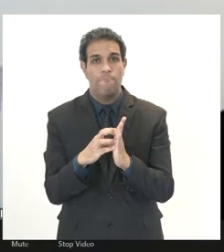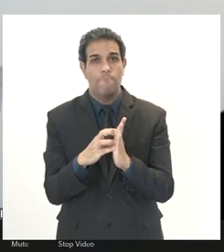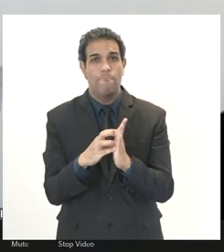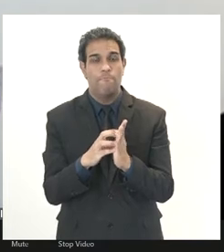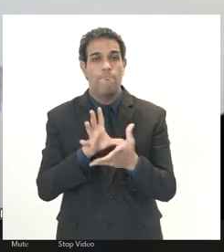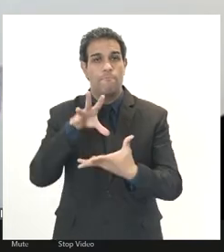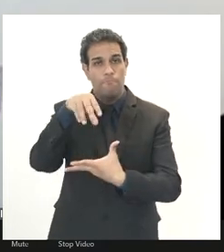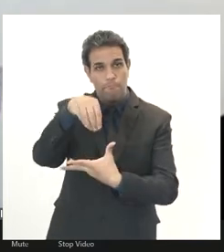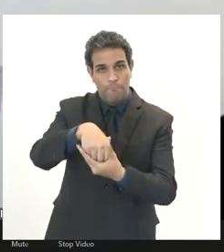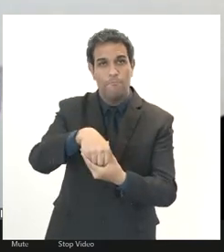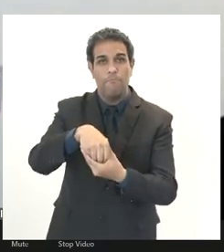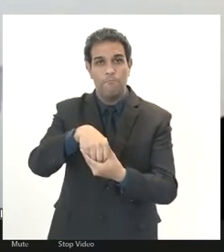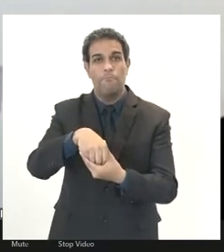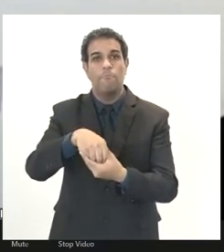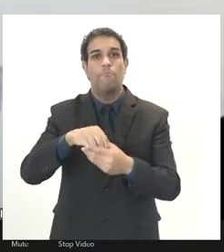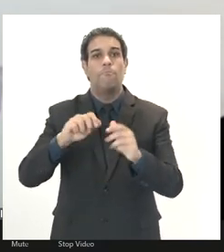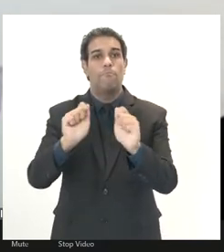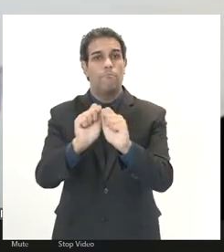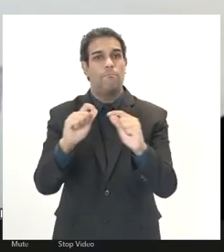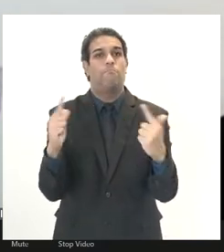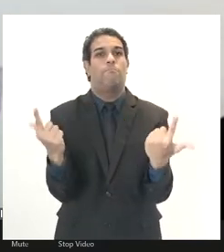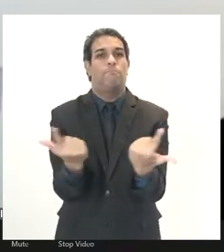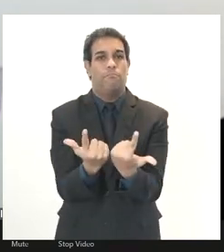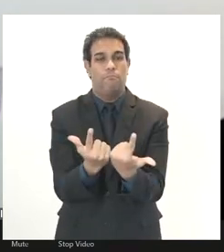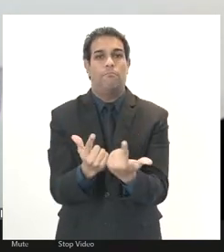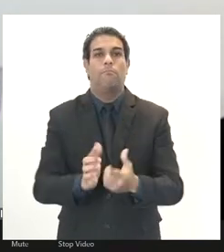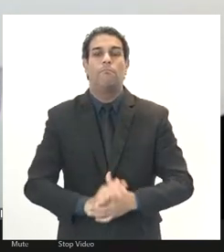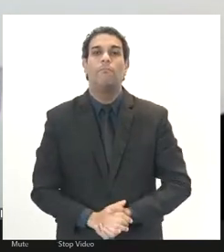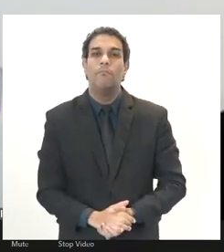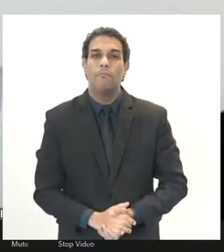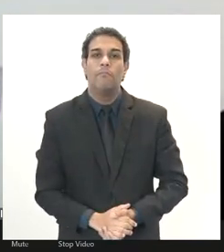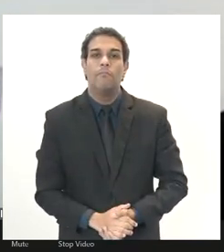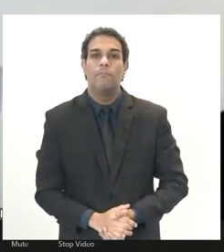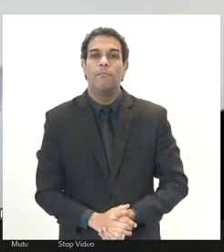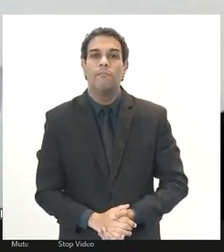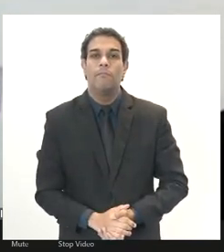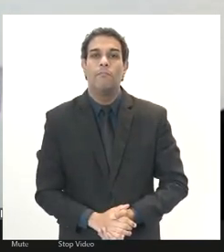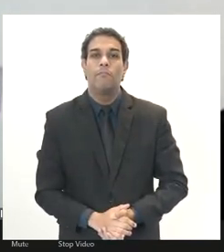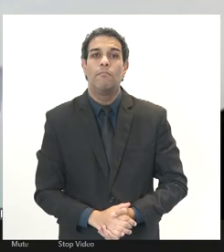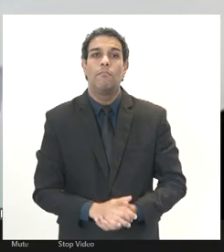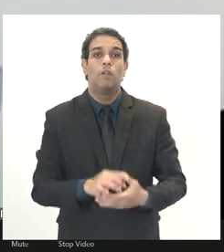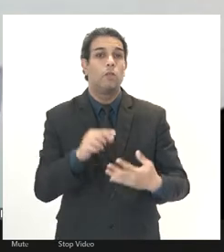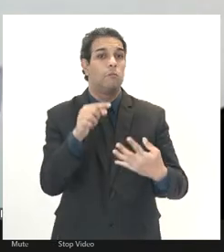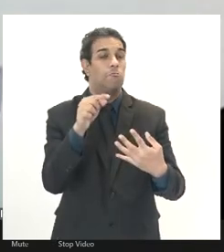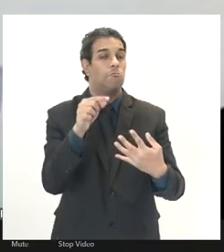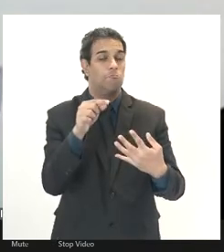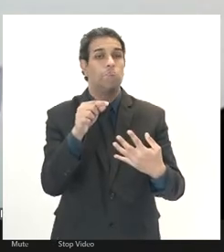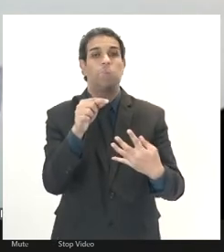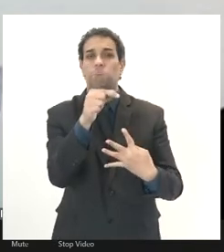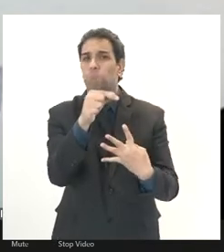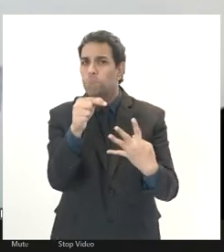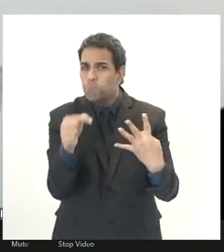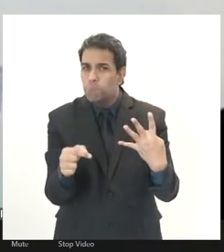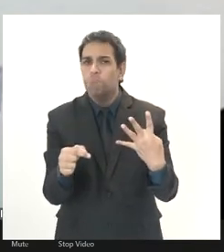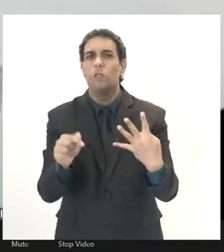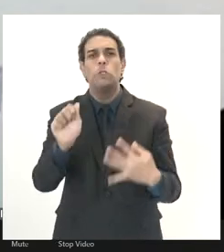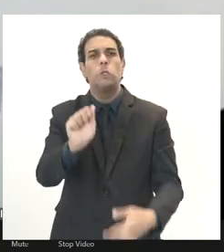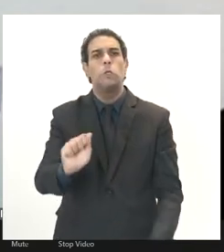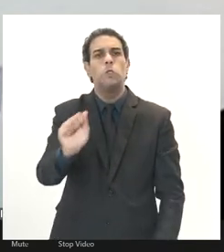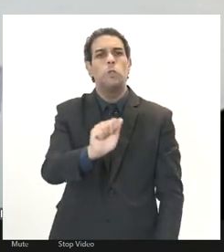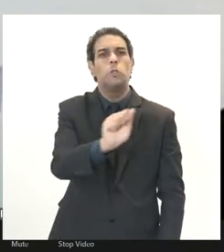Legislativa do Estado do Rio de Janeiro. Então, estamos falando para,